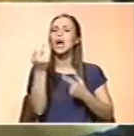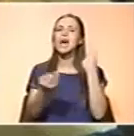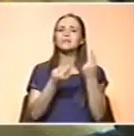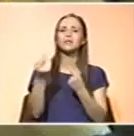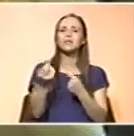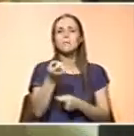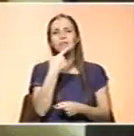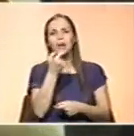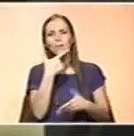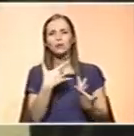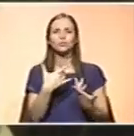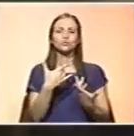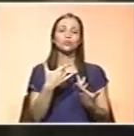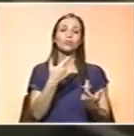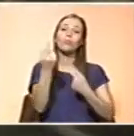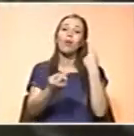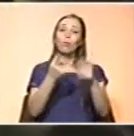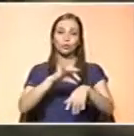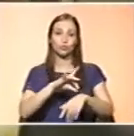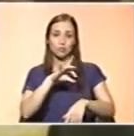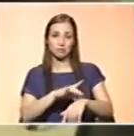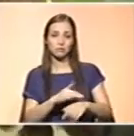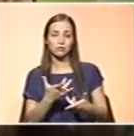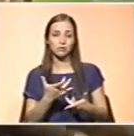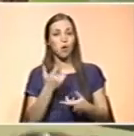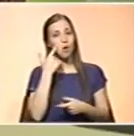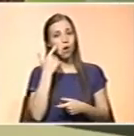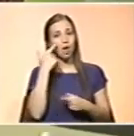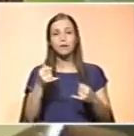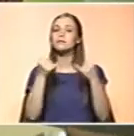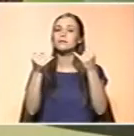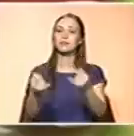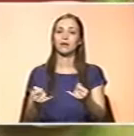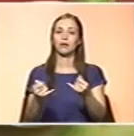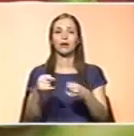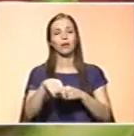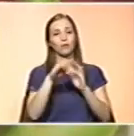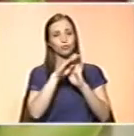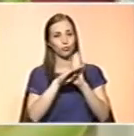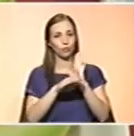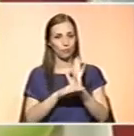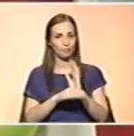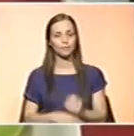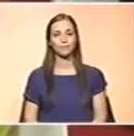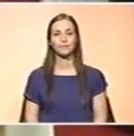medicamentos para determinadas patologias, como veremos já a seguir neste Sociedade Civil.